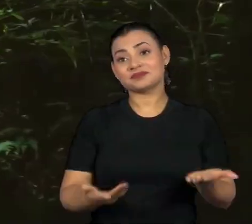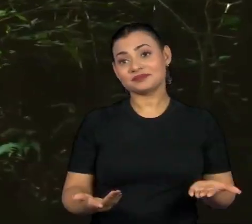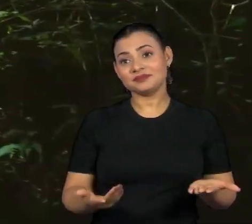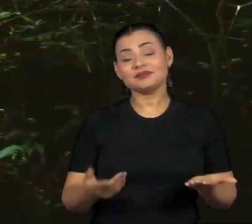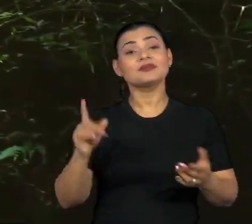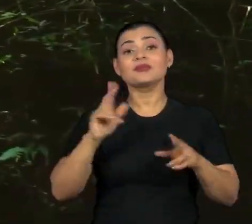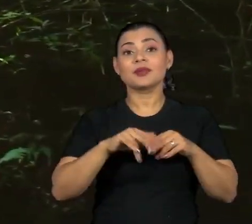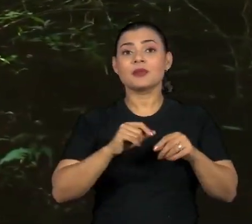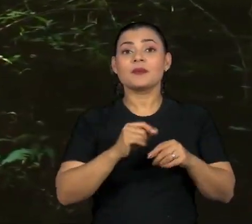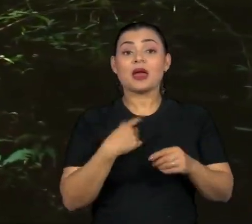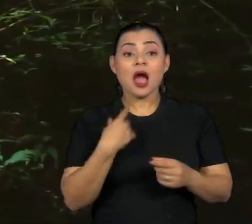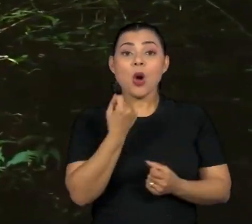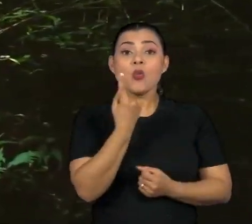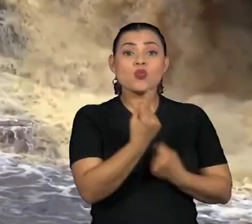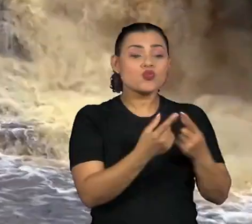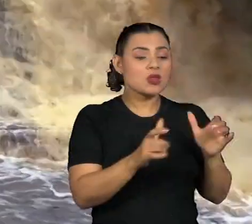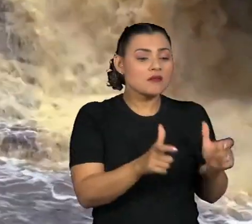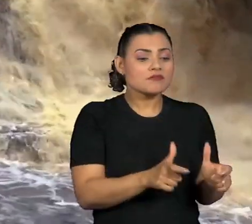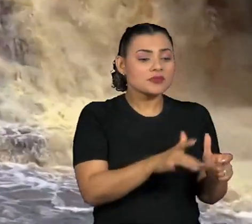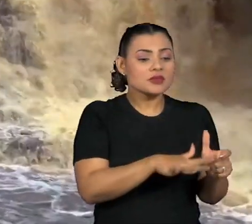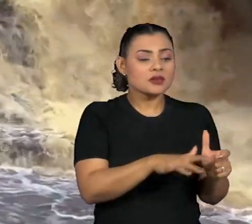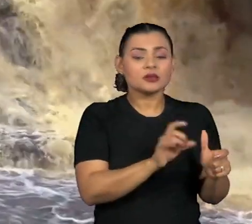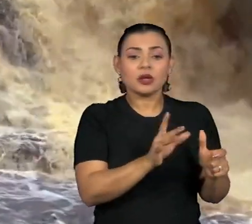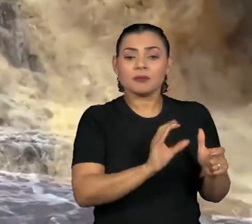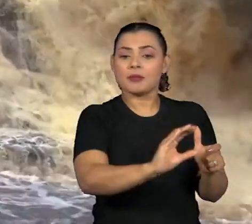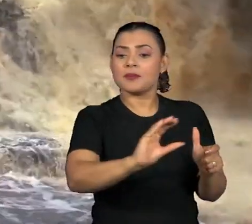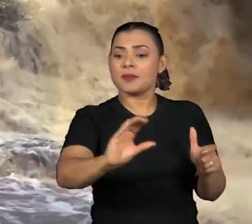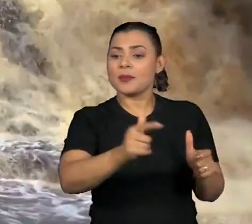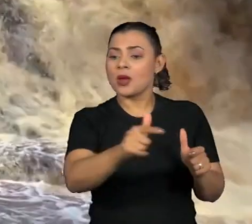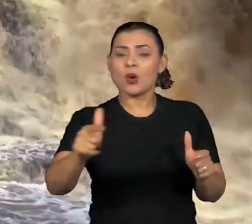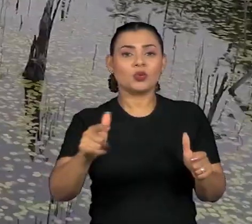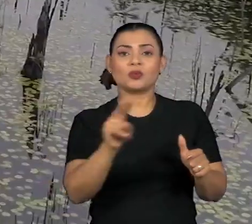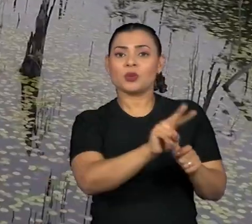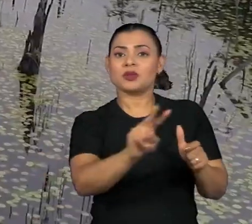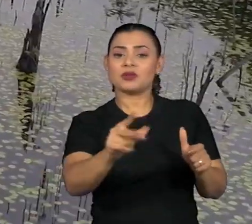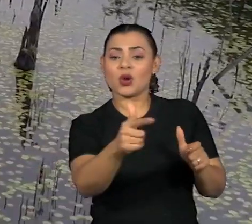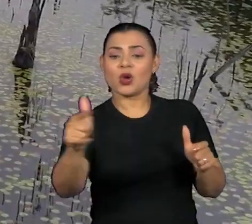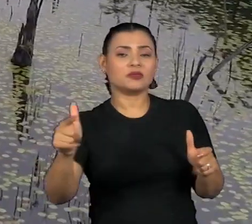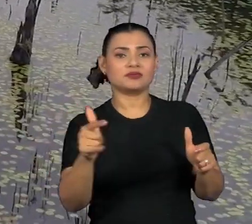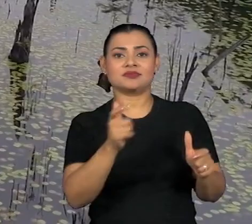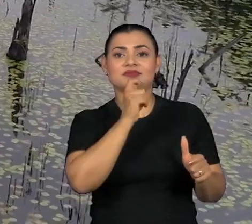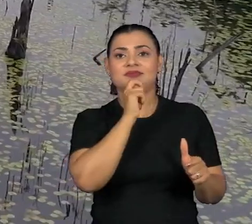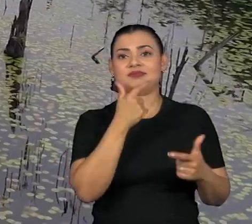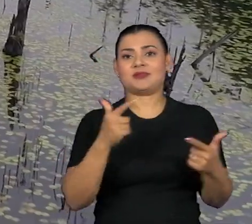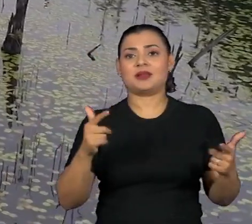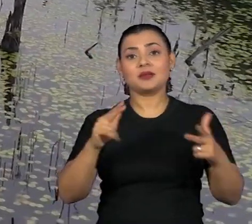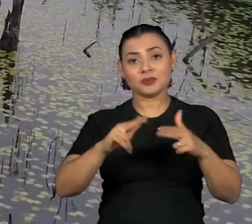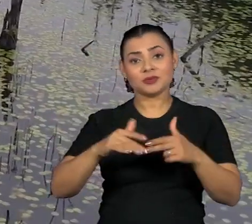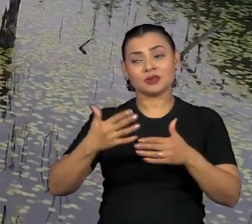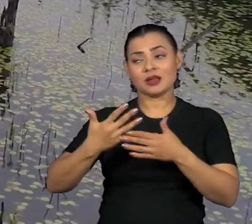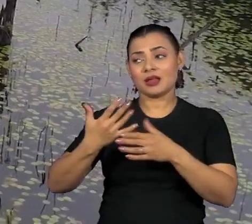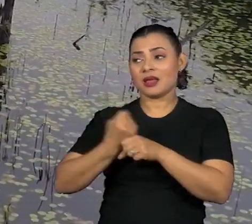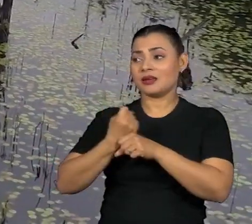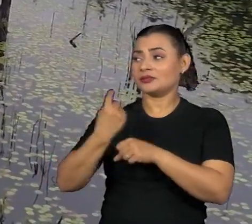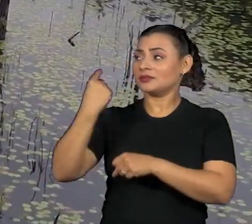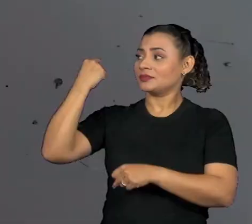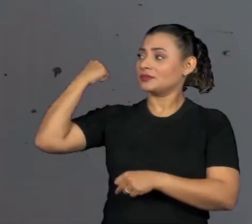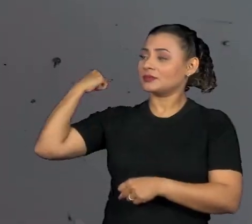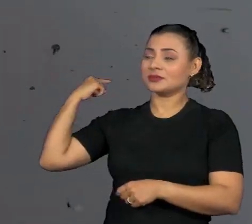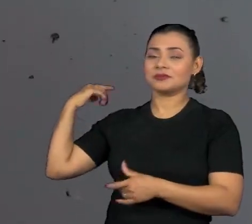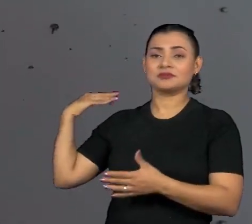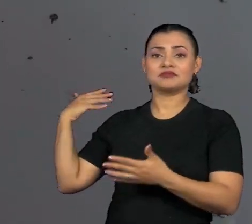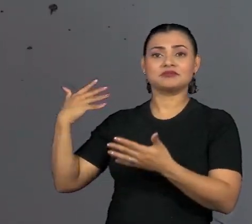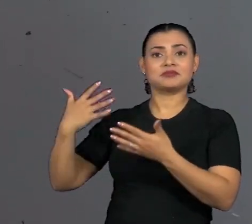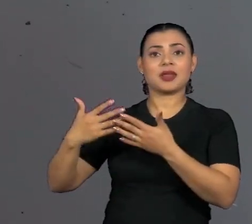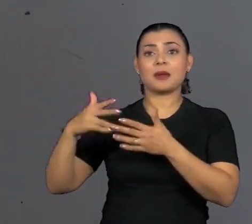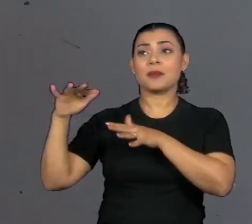não vão para os outros biomas. Mas isso já é uma estratégia de muito tempo, porque é assim que a gente sustenta o mundo lá